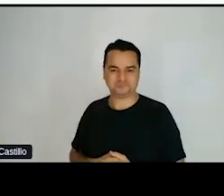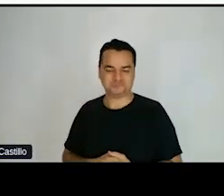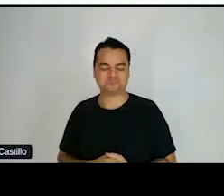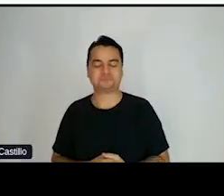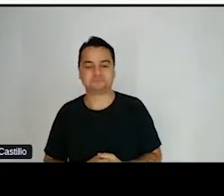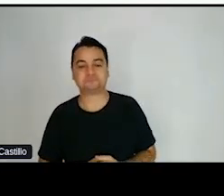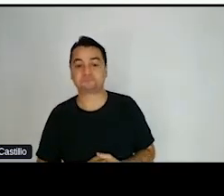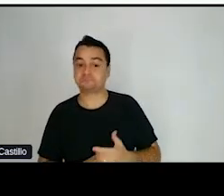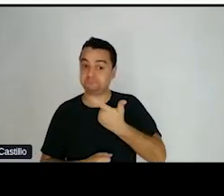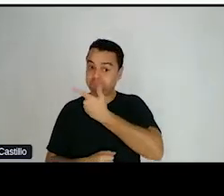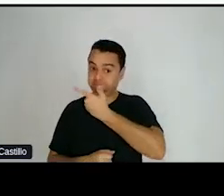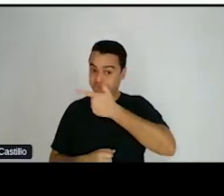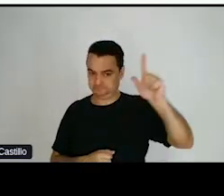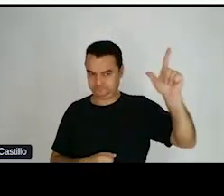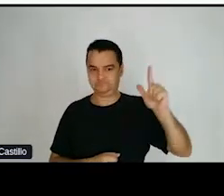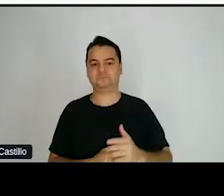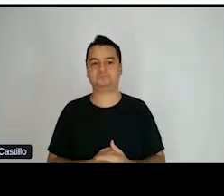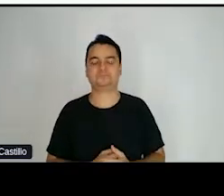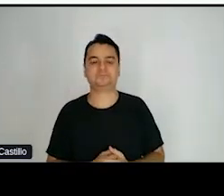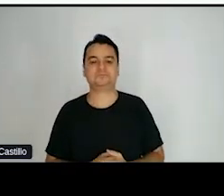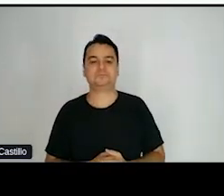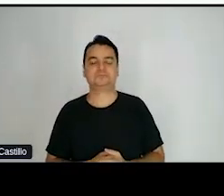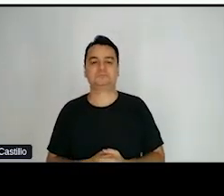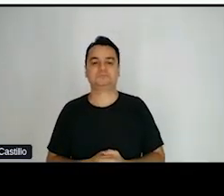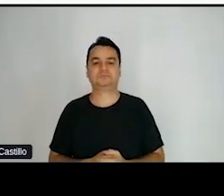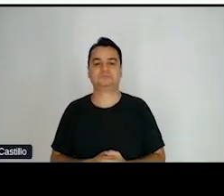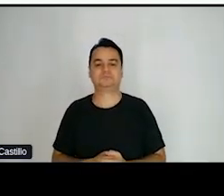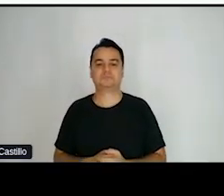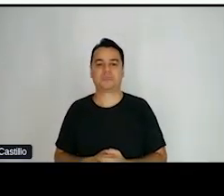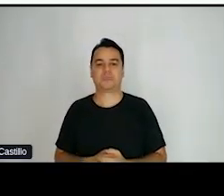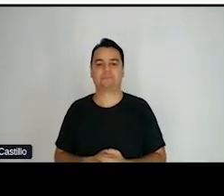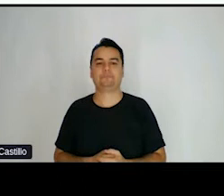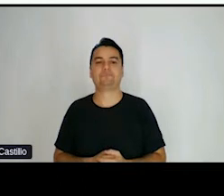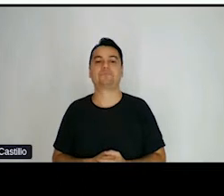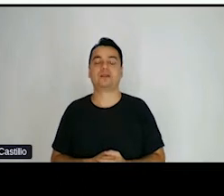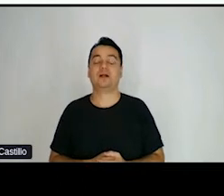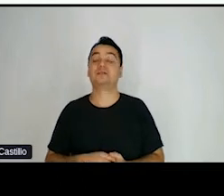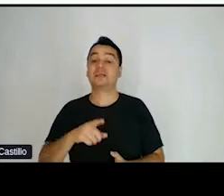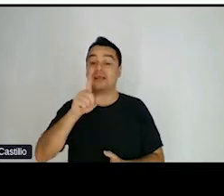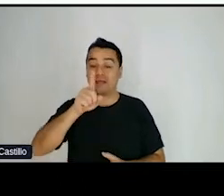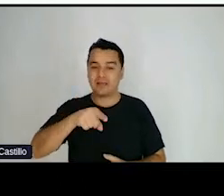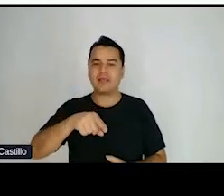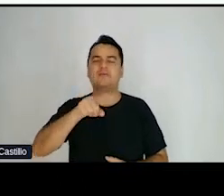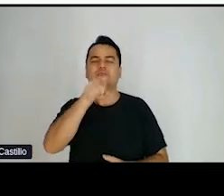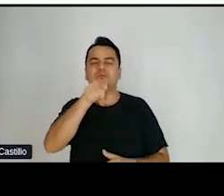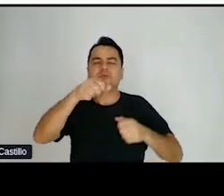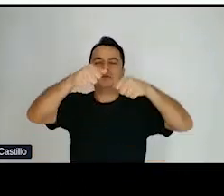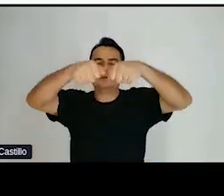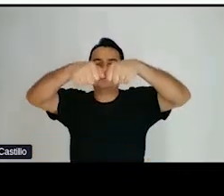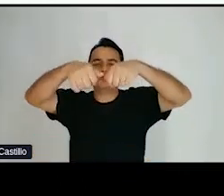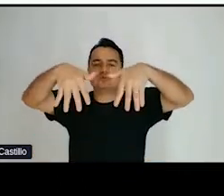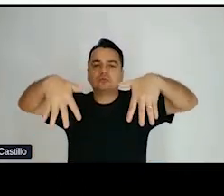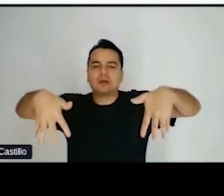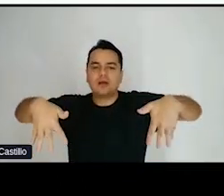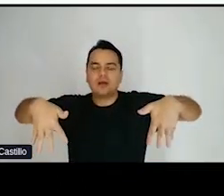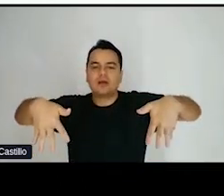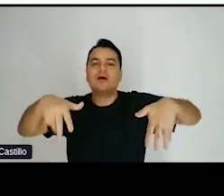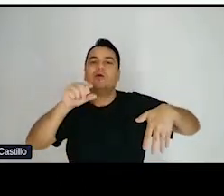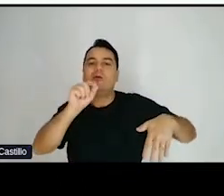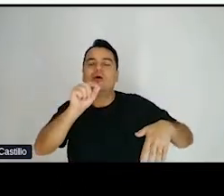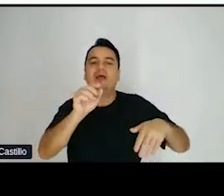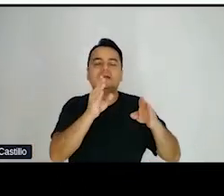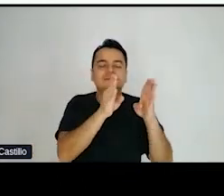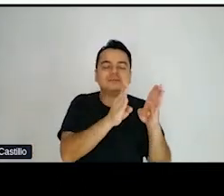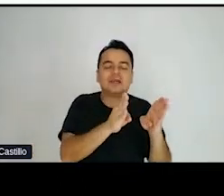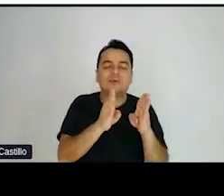Uma outra coisa também bastante importante é a gente estruturar nossa informação em uma sequência lógica.